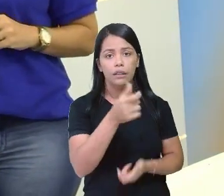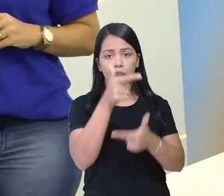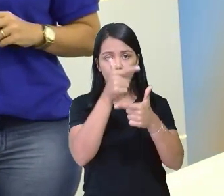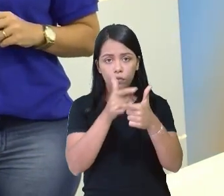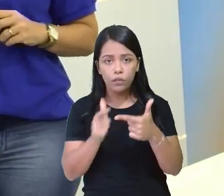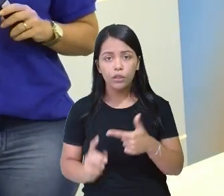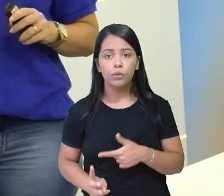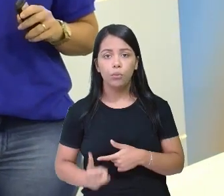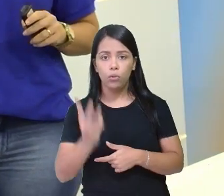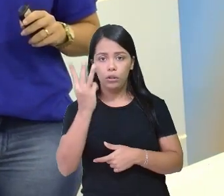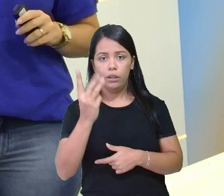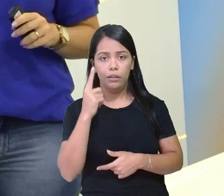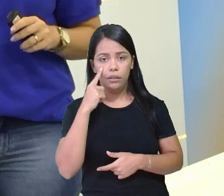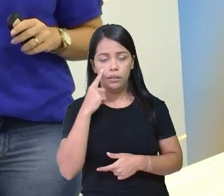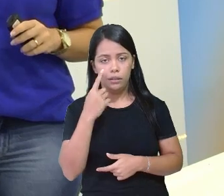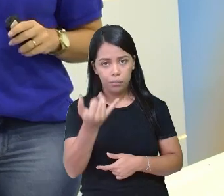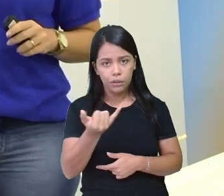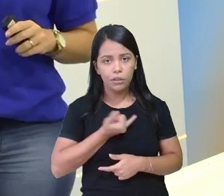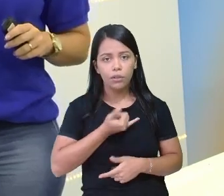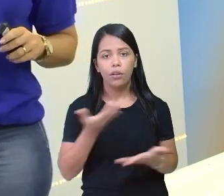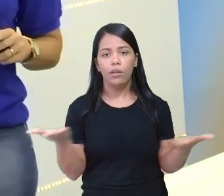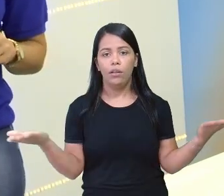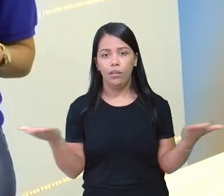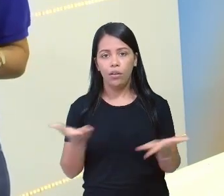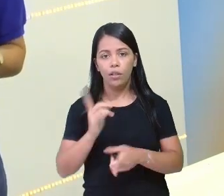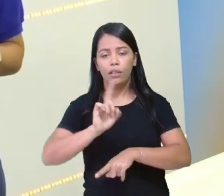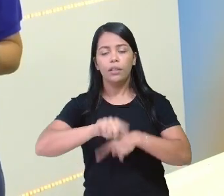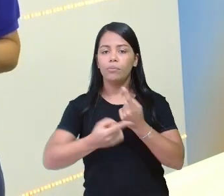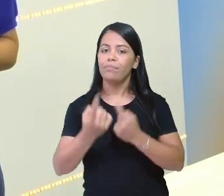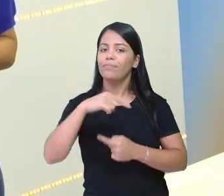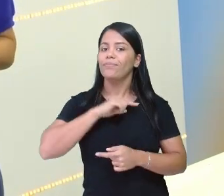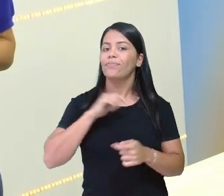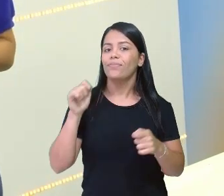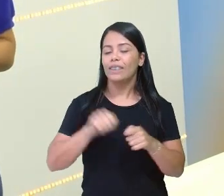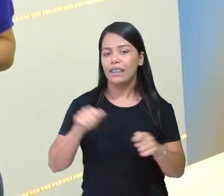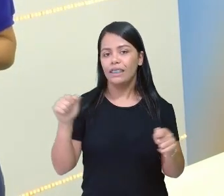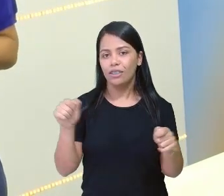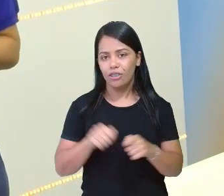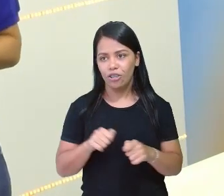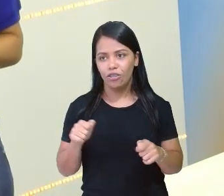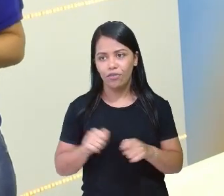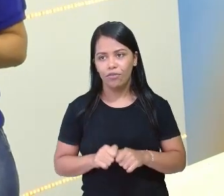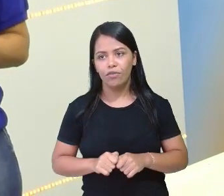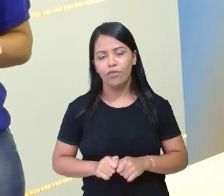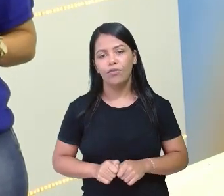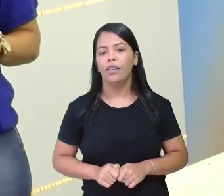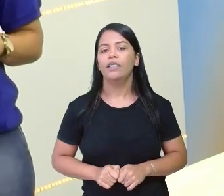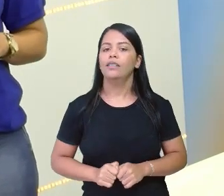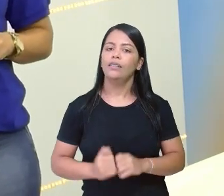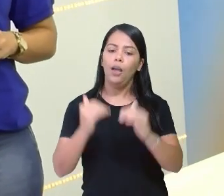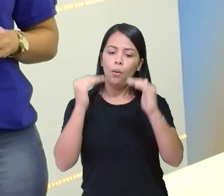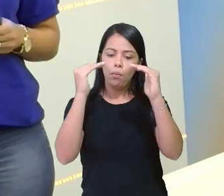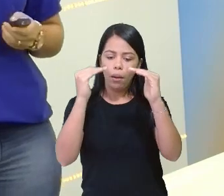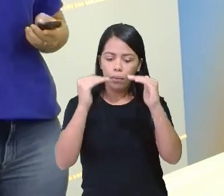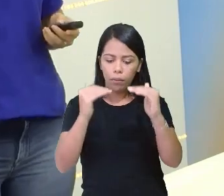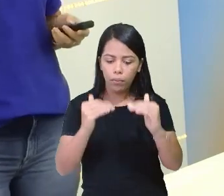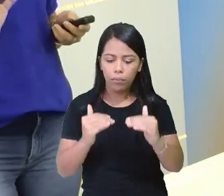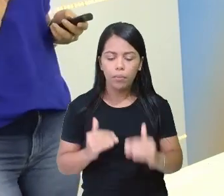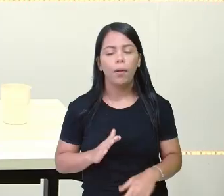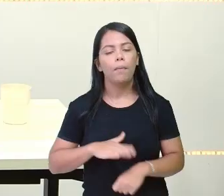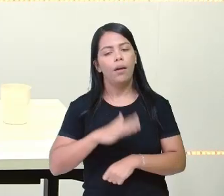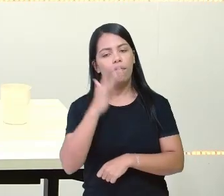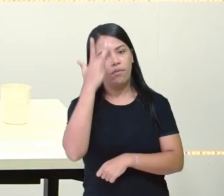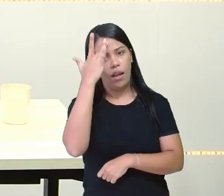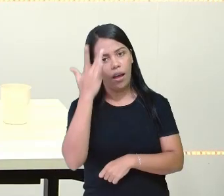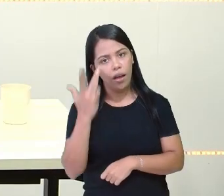três, digam aí pra mim. Depois que a gente fez a decomposição, ficou mais fácil, né? Então,